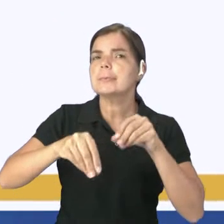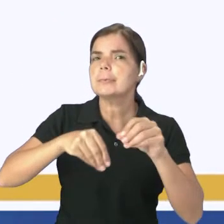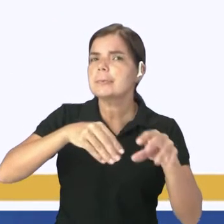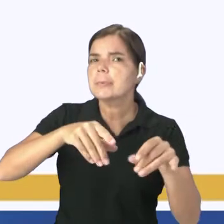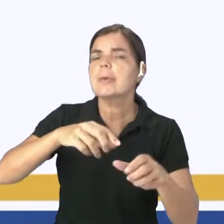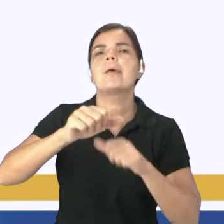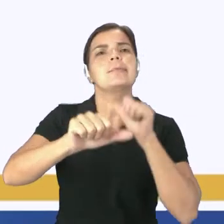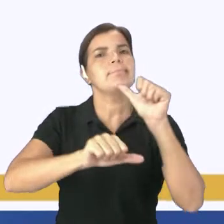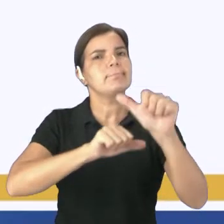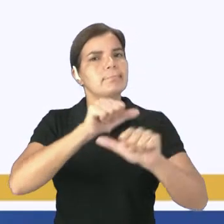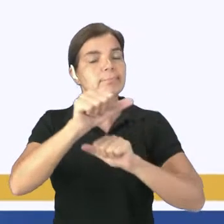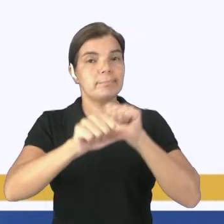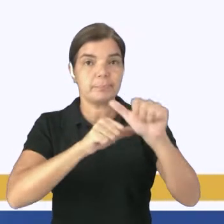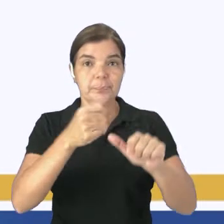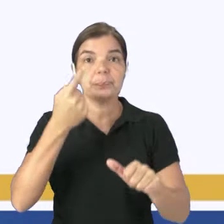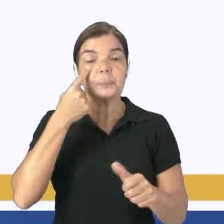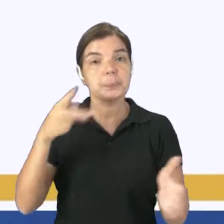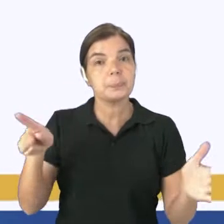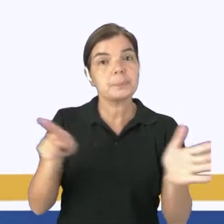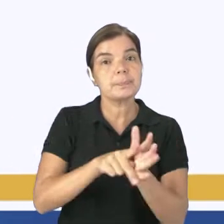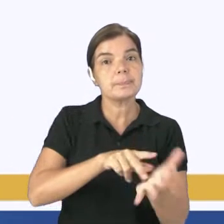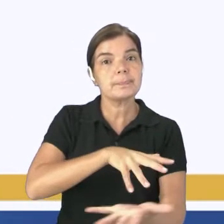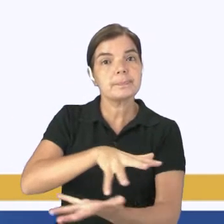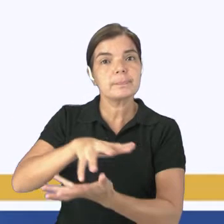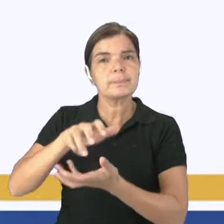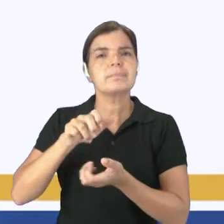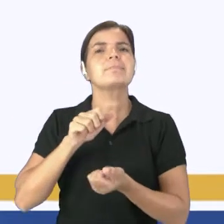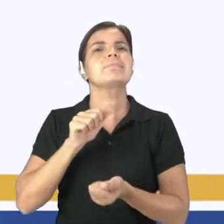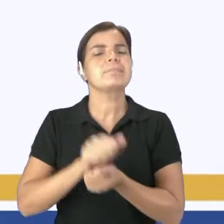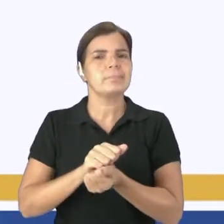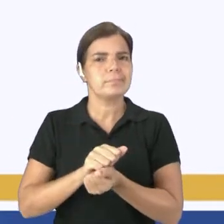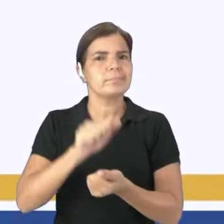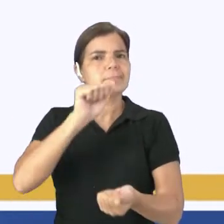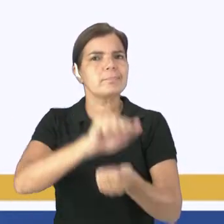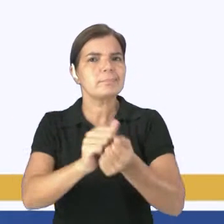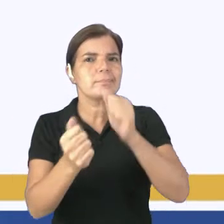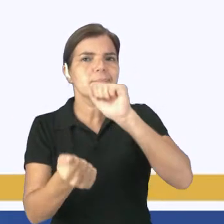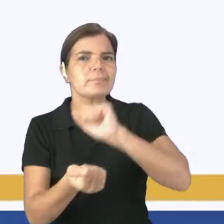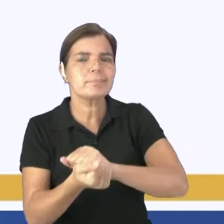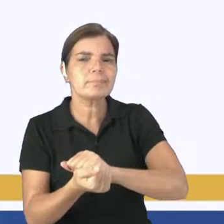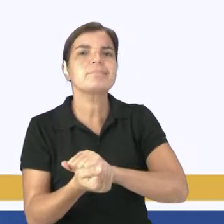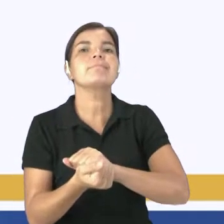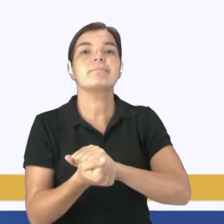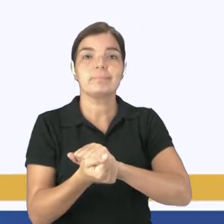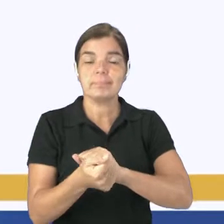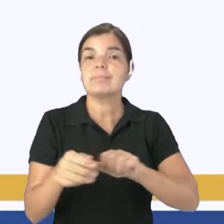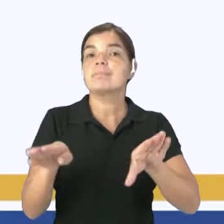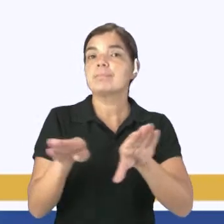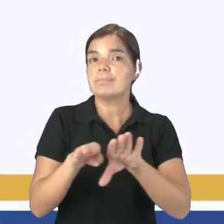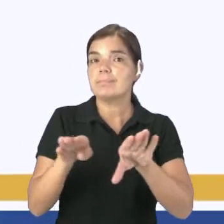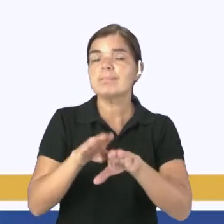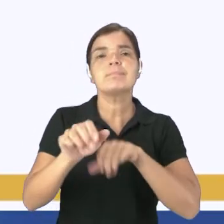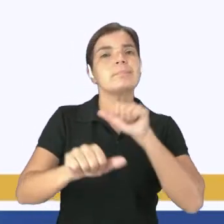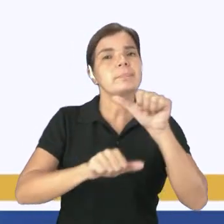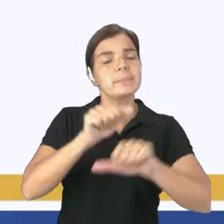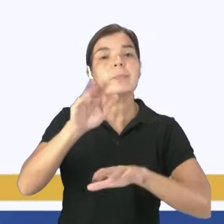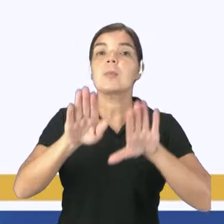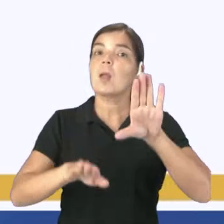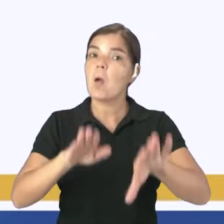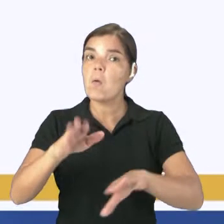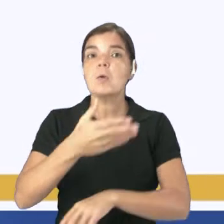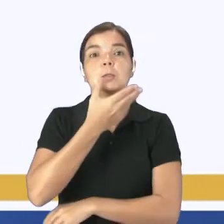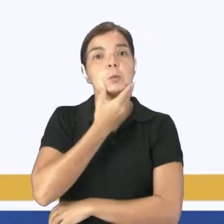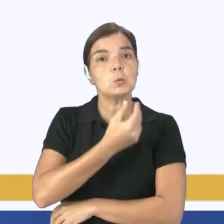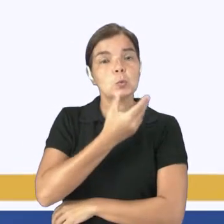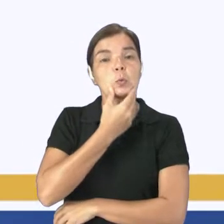Lembra que o nosso próprio planeta passou por uma série de adaptações, passou por uma série de cenários. E o homem, muitas vezes, também foi